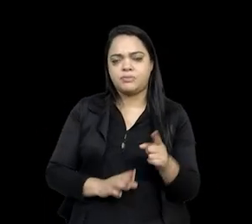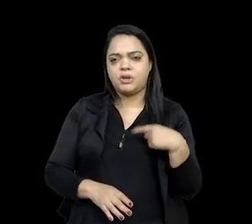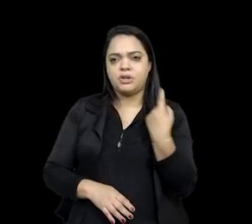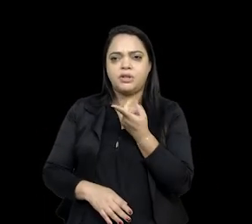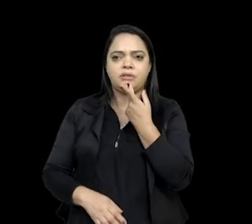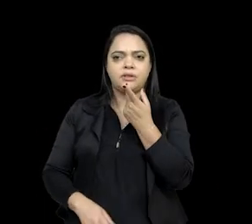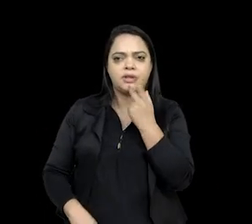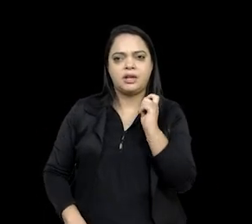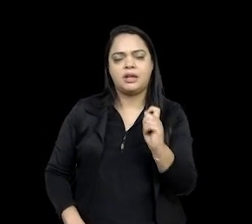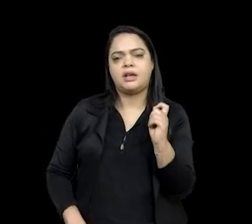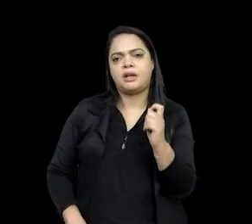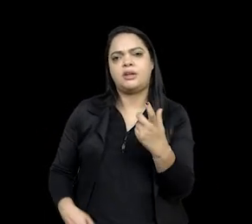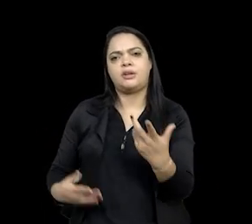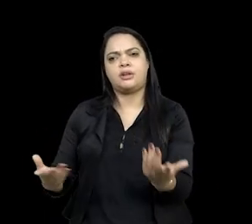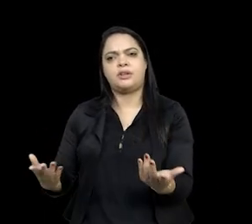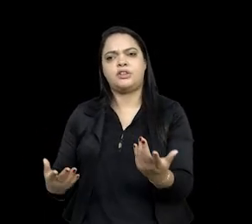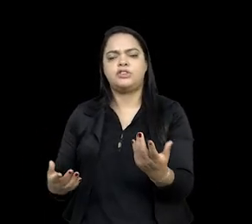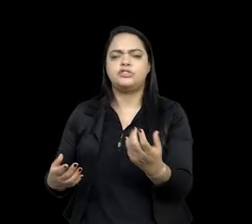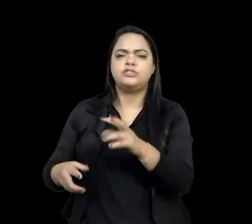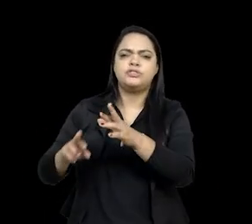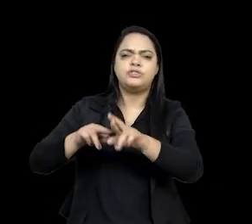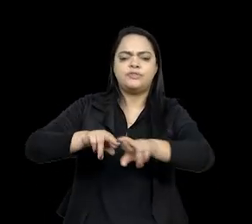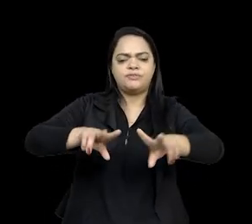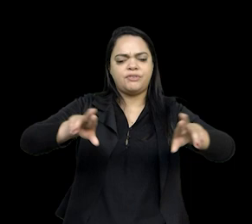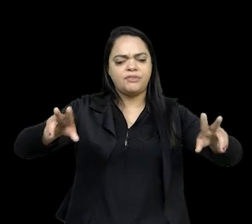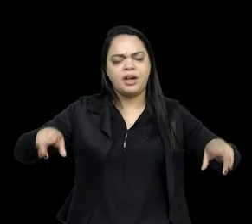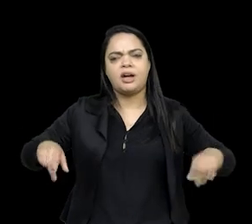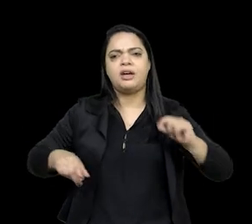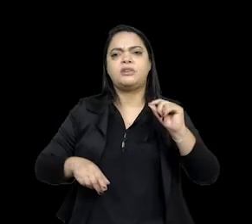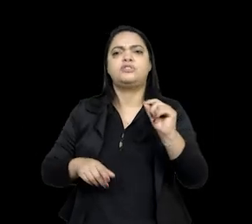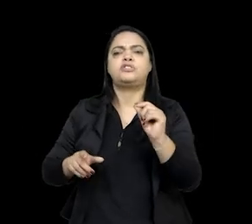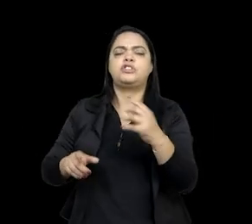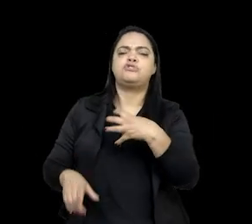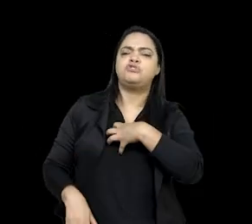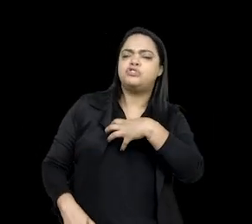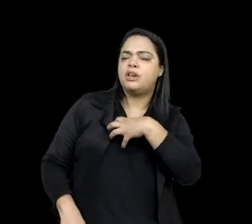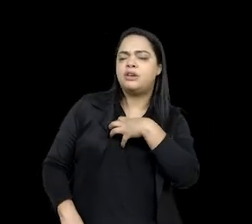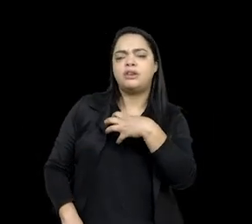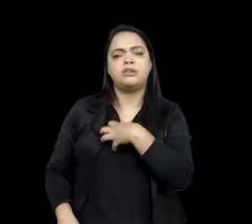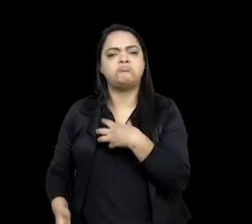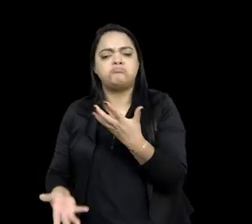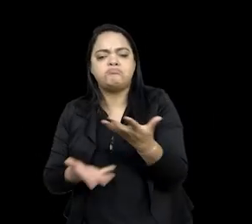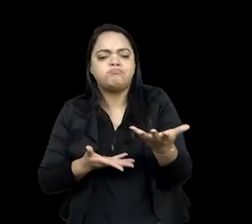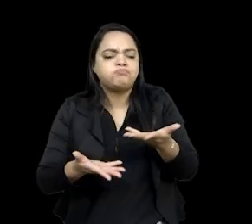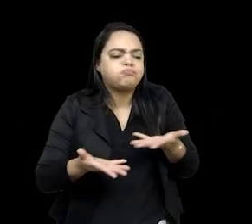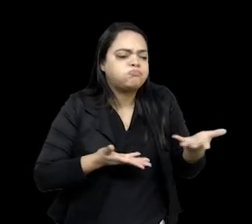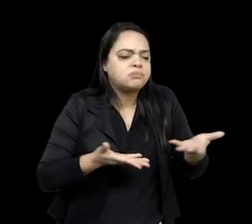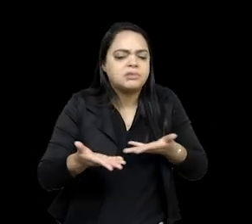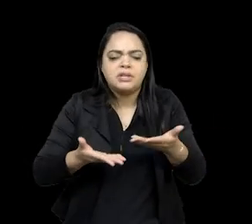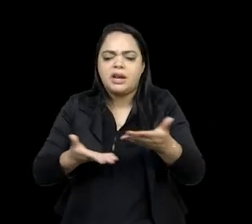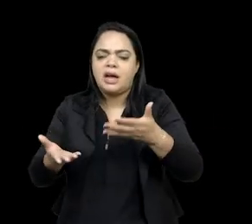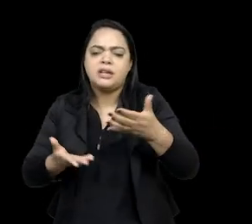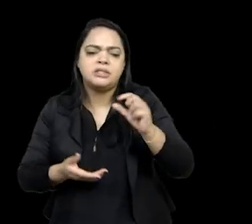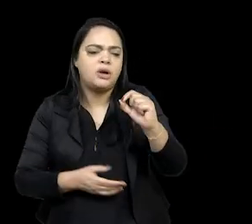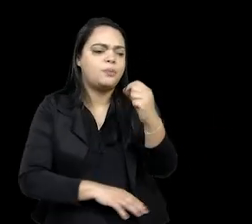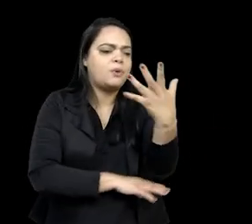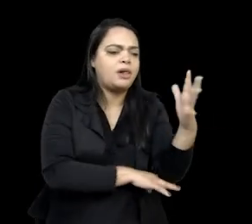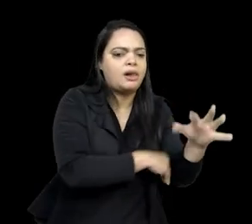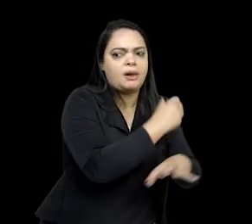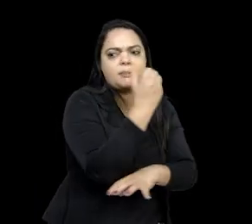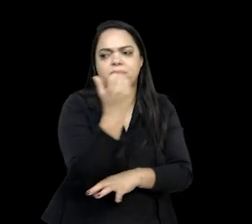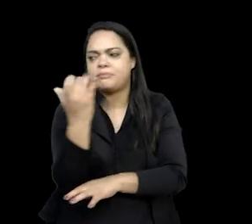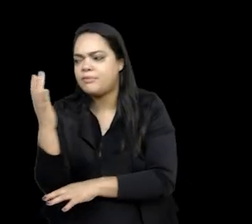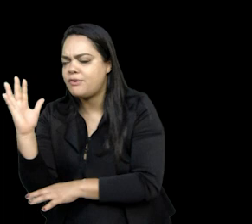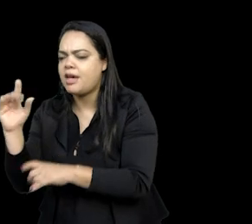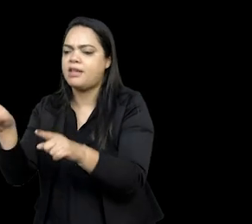falando de vários fomares, de várias formas de interações entre o mundo vegetal e humano que vão